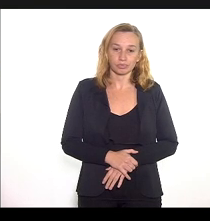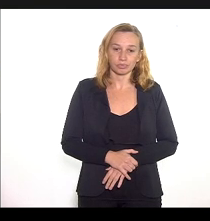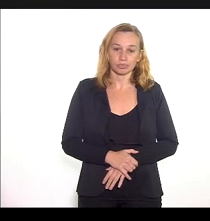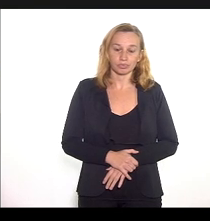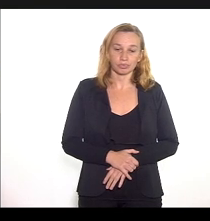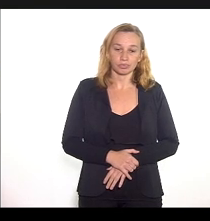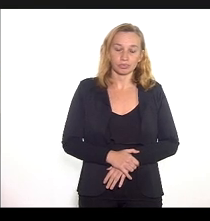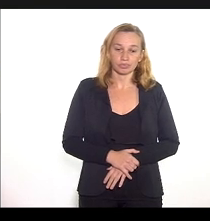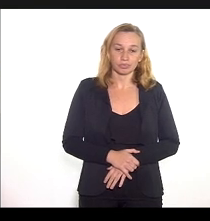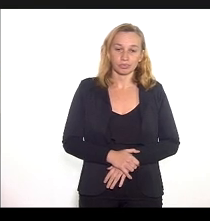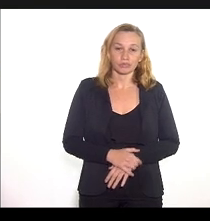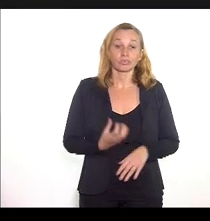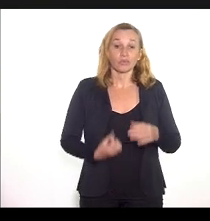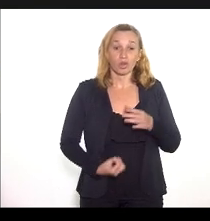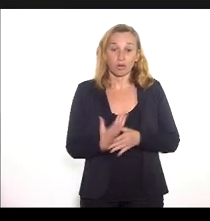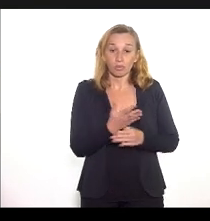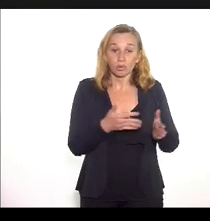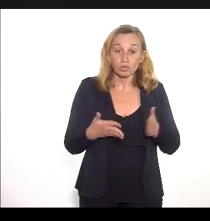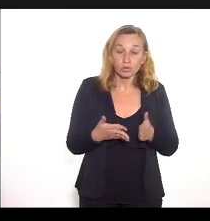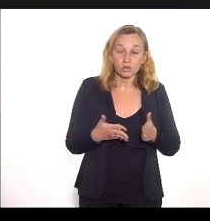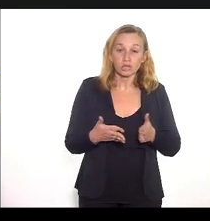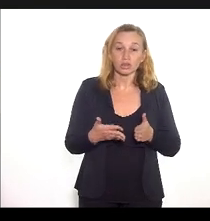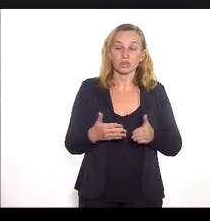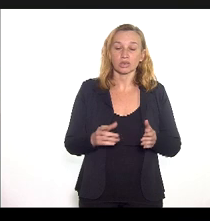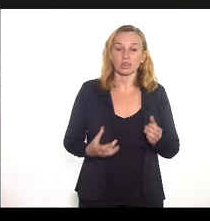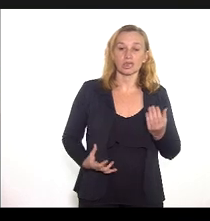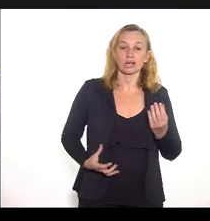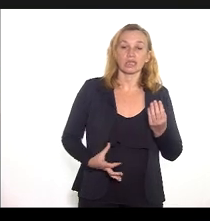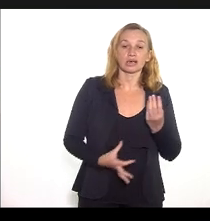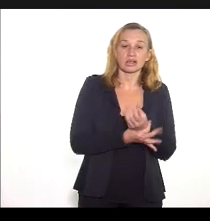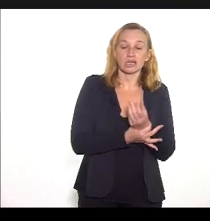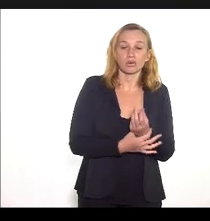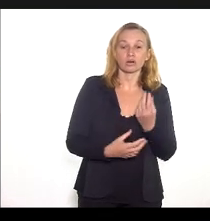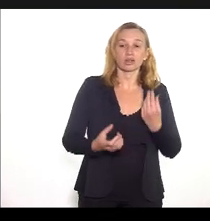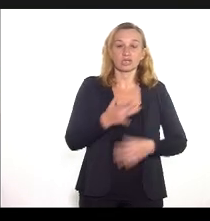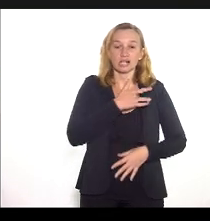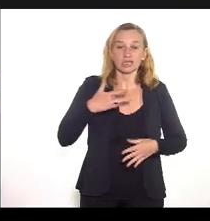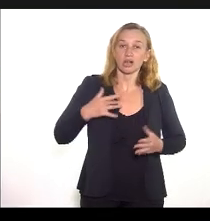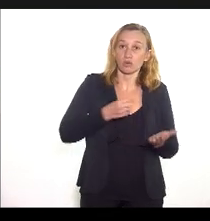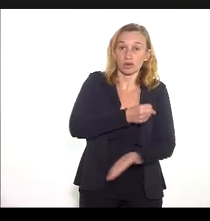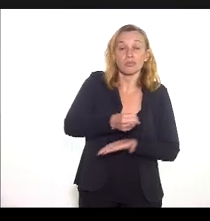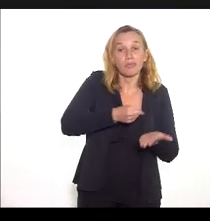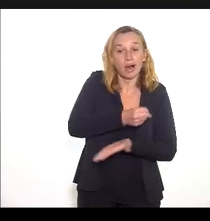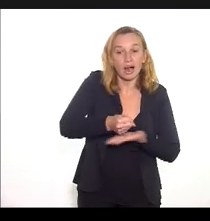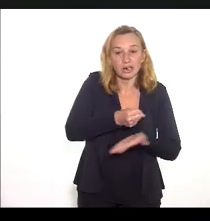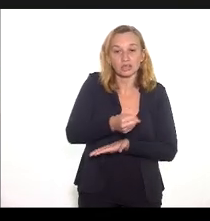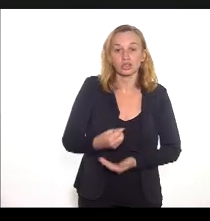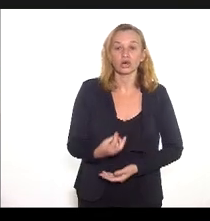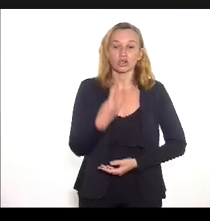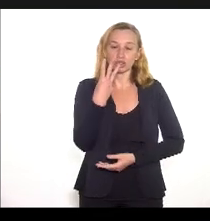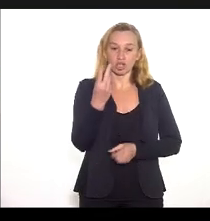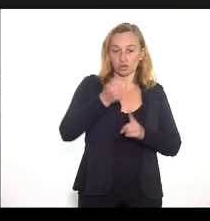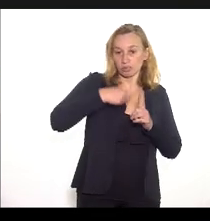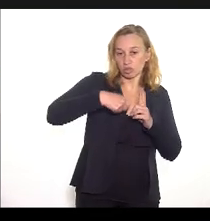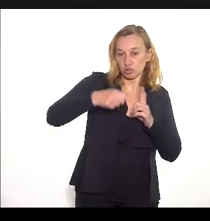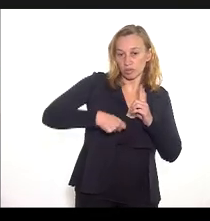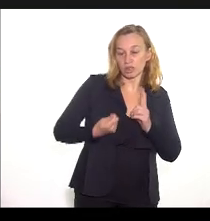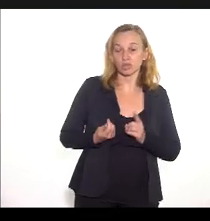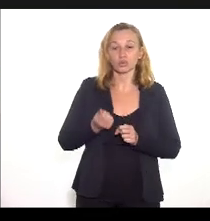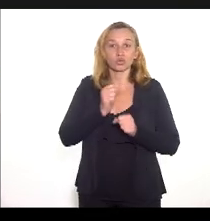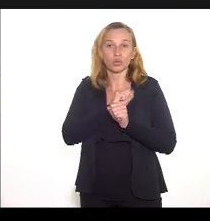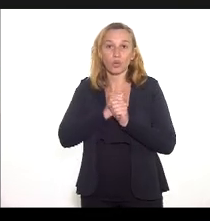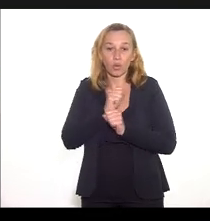A produção das ações de promoção e prevenção em saúde na atenção básica nos três primeiros meses do ano